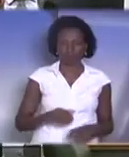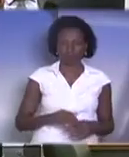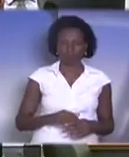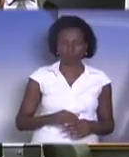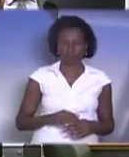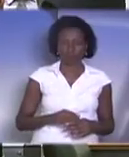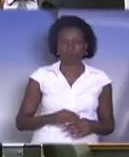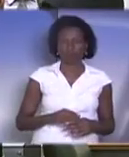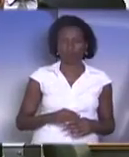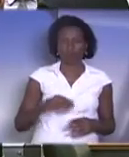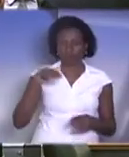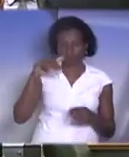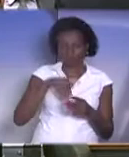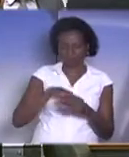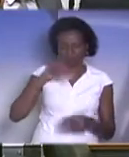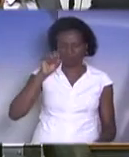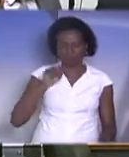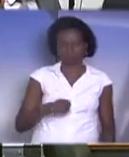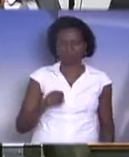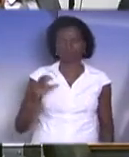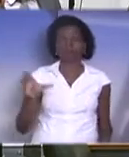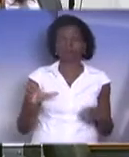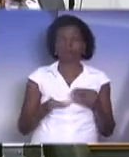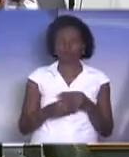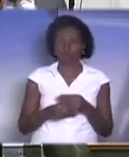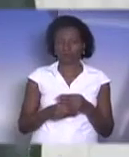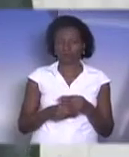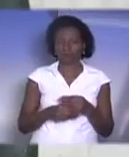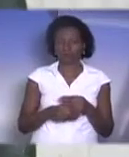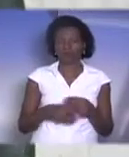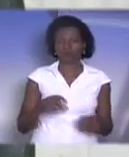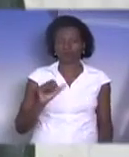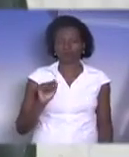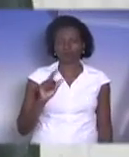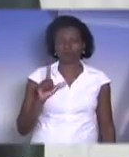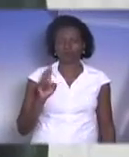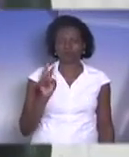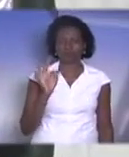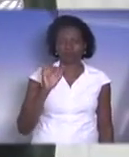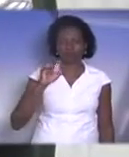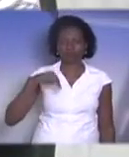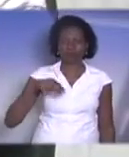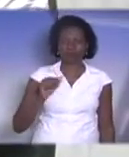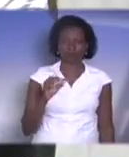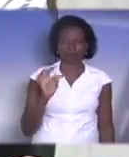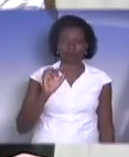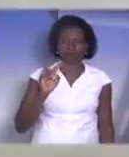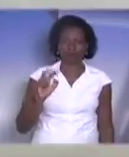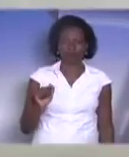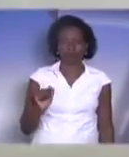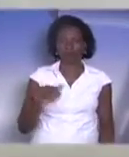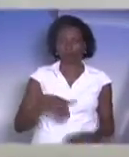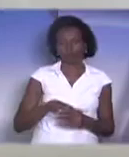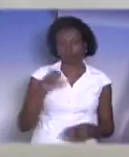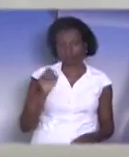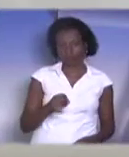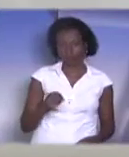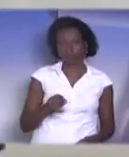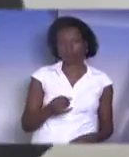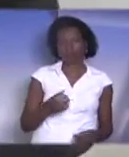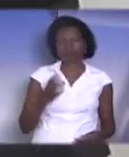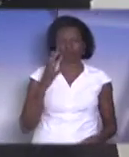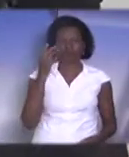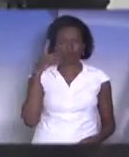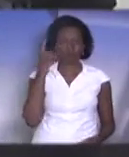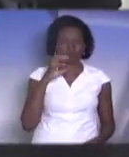registrar o meu voto favoravelmente à emenda registrado o voto de vossa excelência. Deputada Célia Leão. Só para declarar também